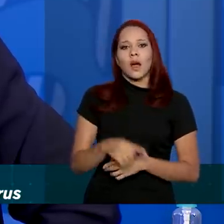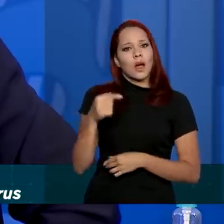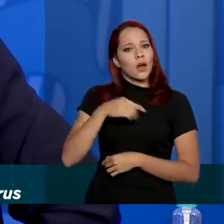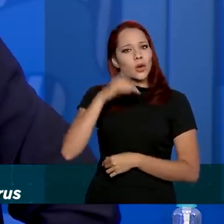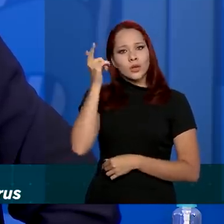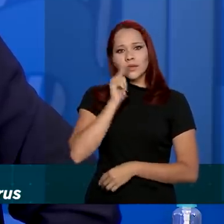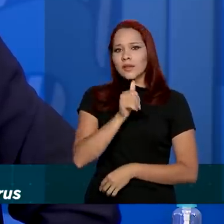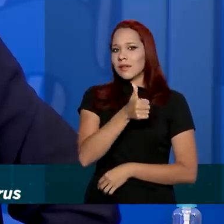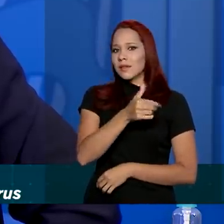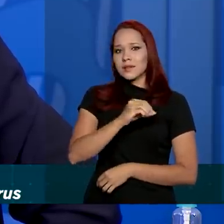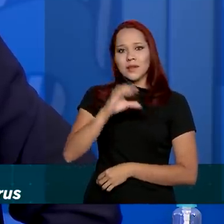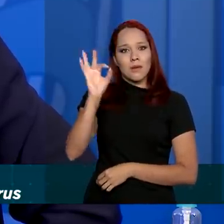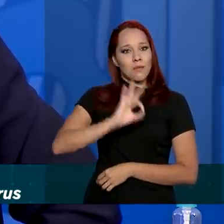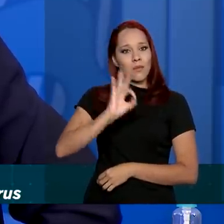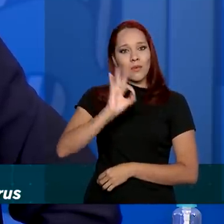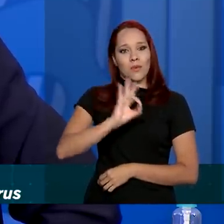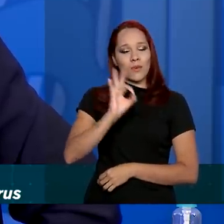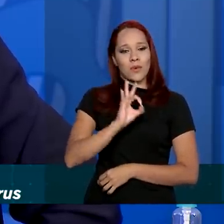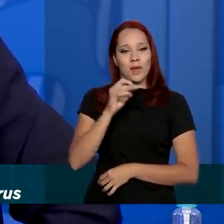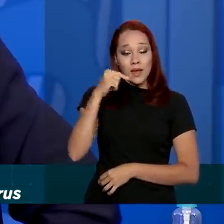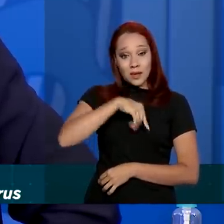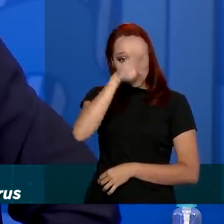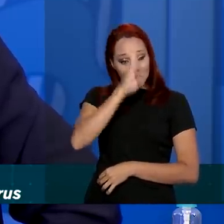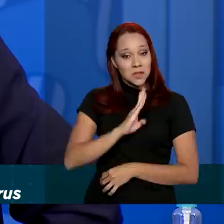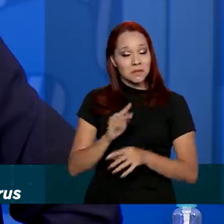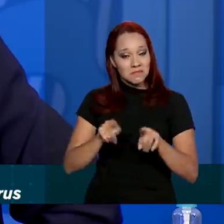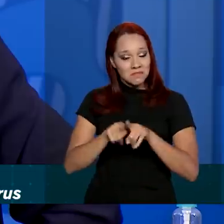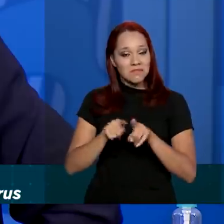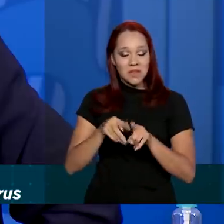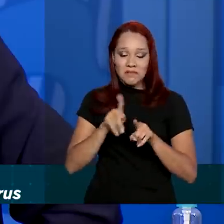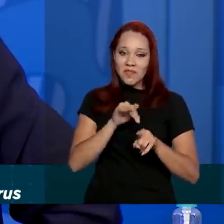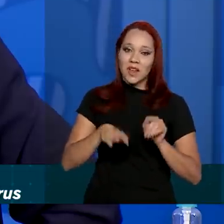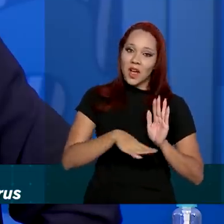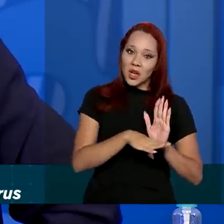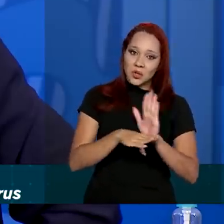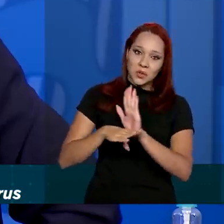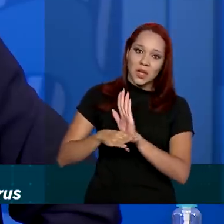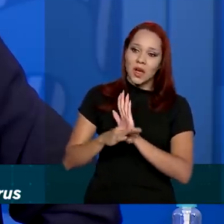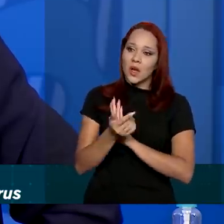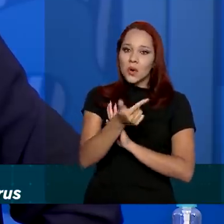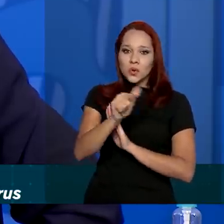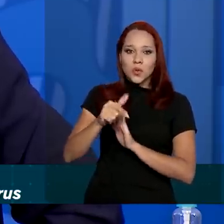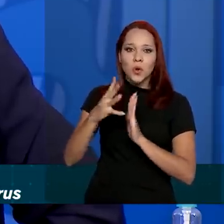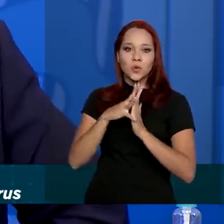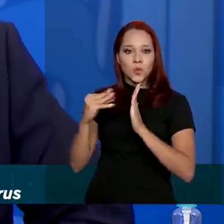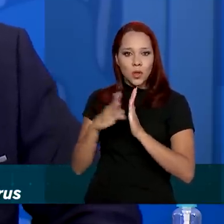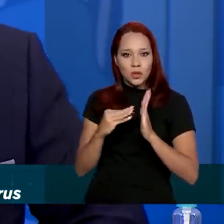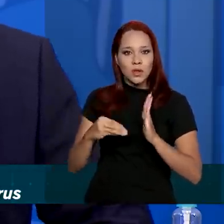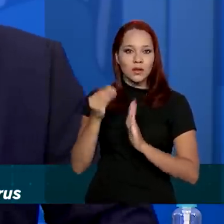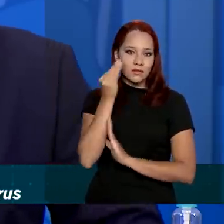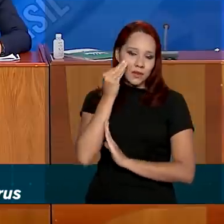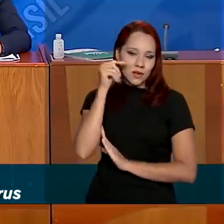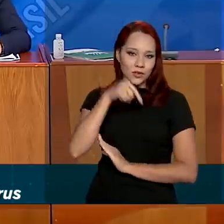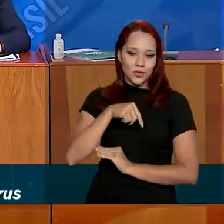100%, e o fato da gente ter aqui no Brasil também vai alimentar bastante os outros modelos de testes aqui.